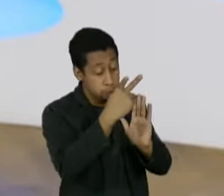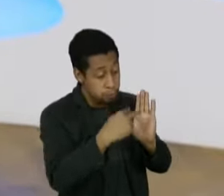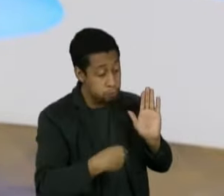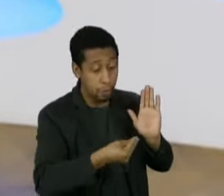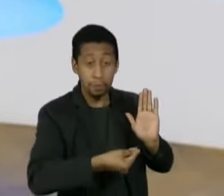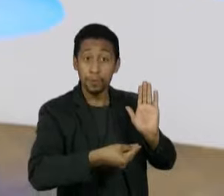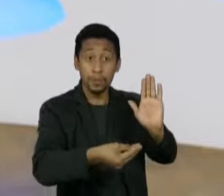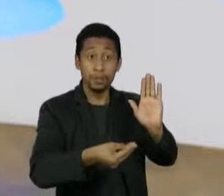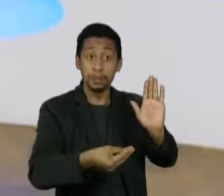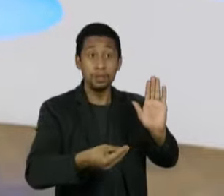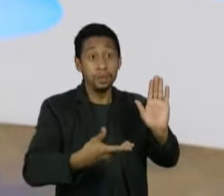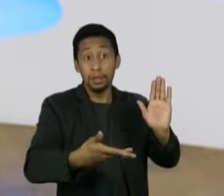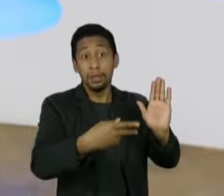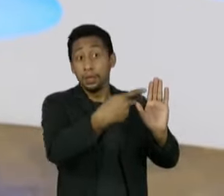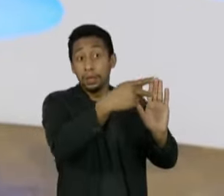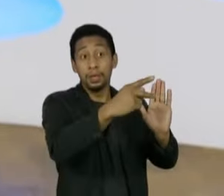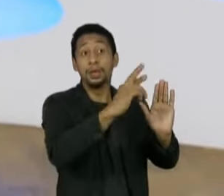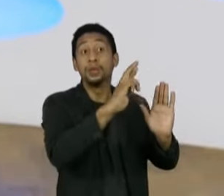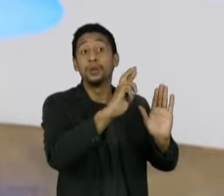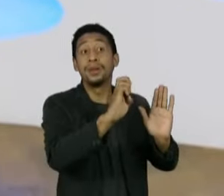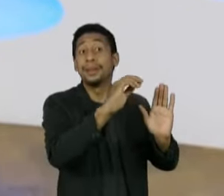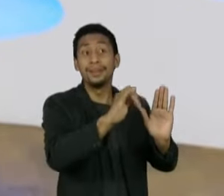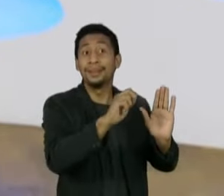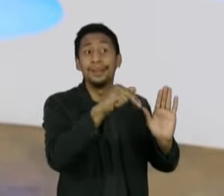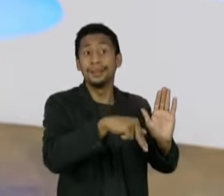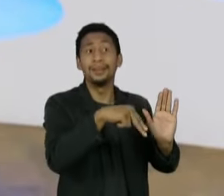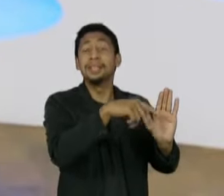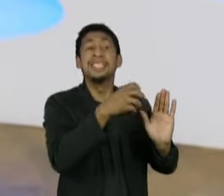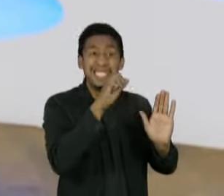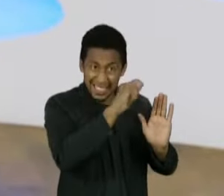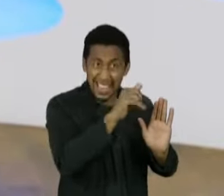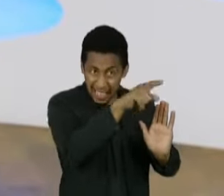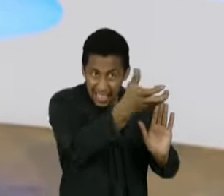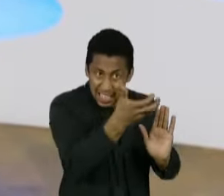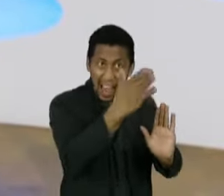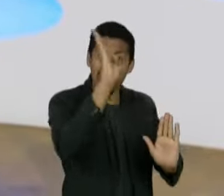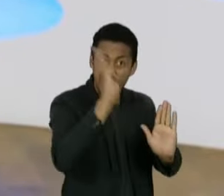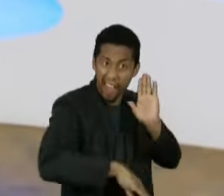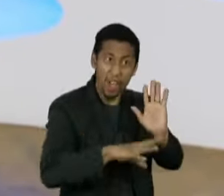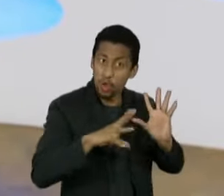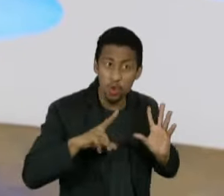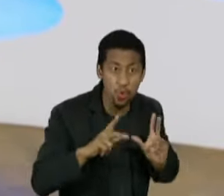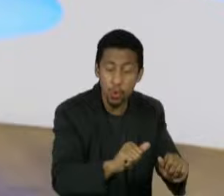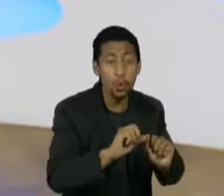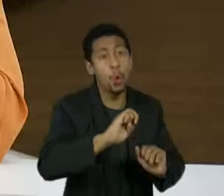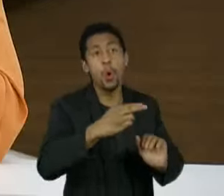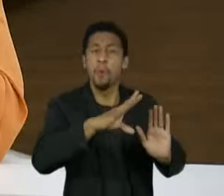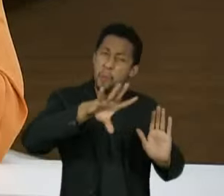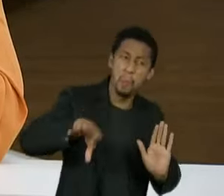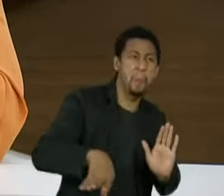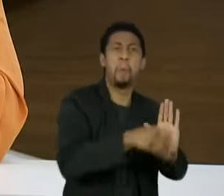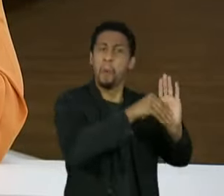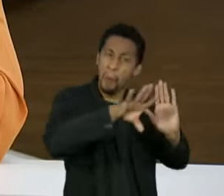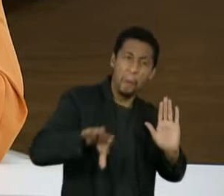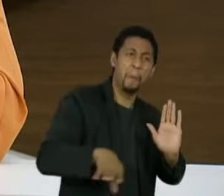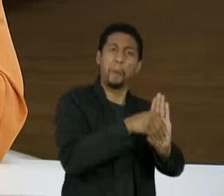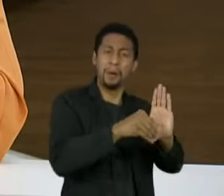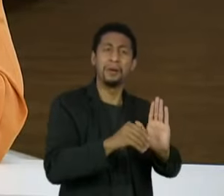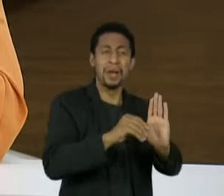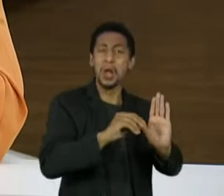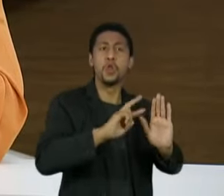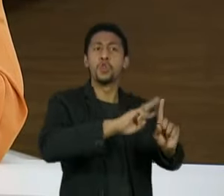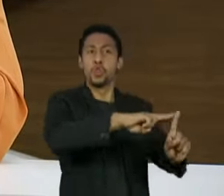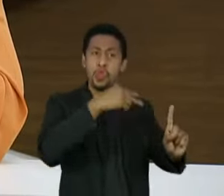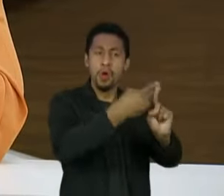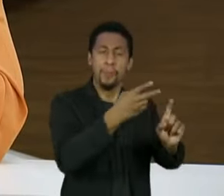ele é de autoria própria do Renan. Se o Renan quiser tirar tudo, ele tira tudo, quiser colocar mais um dobro de pessoas, ele bota e não tem como o presidente